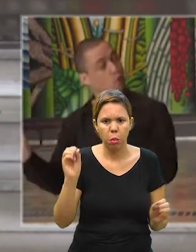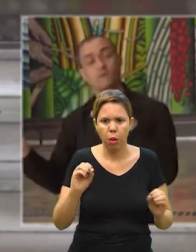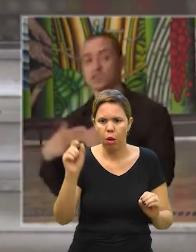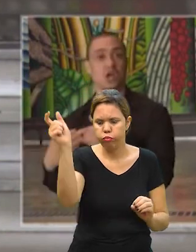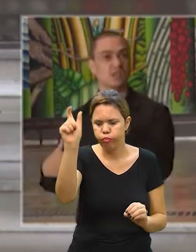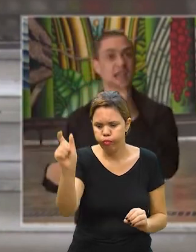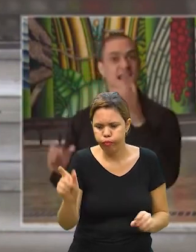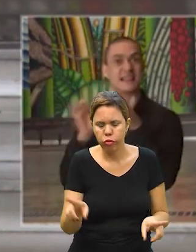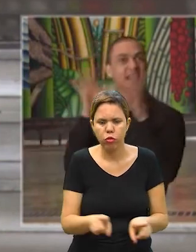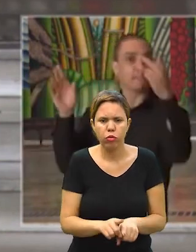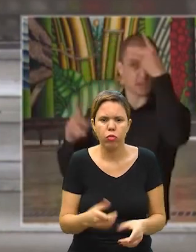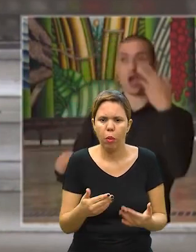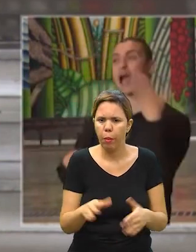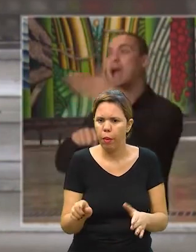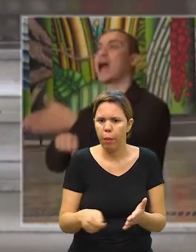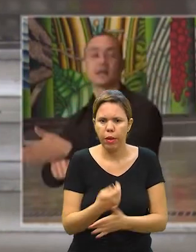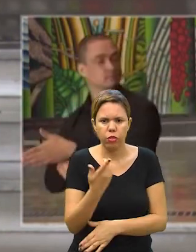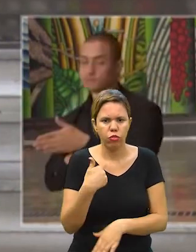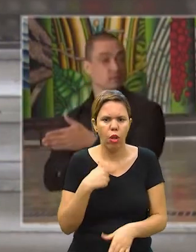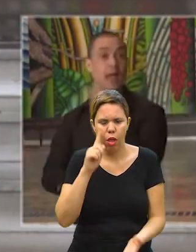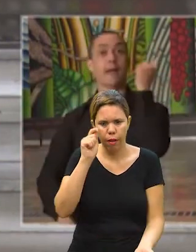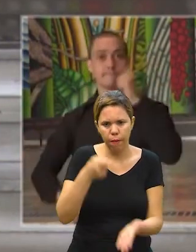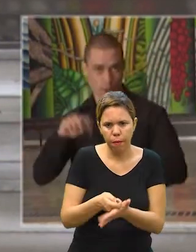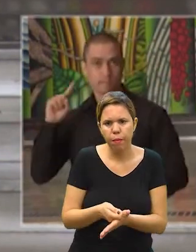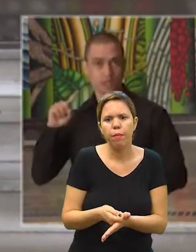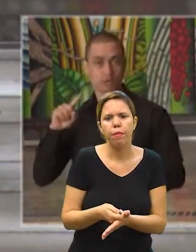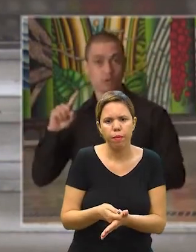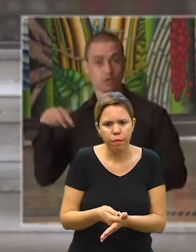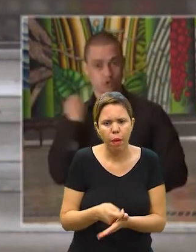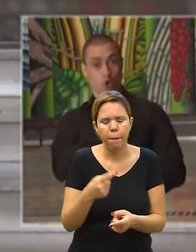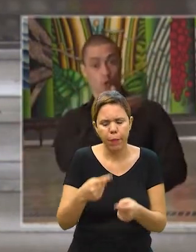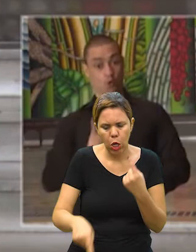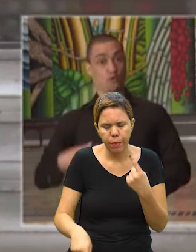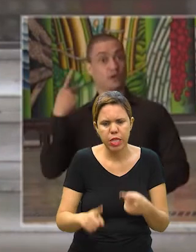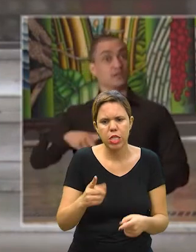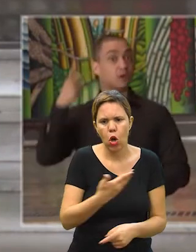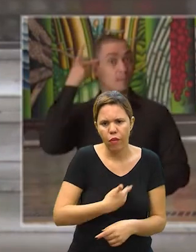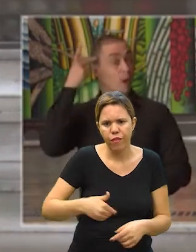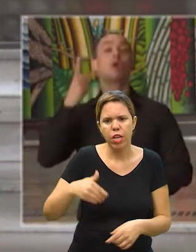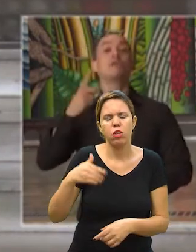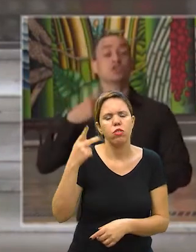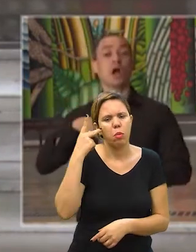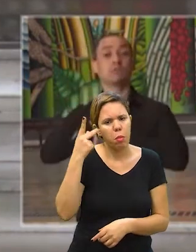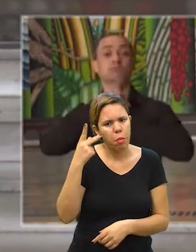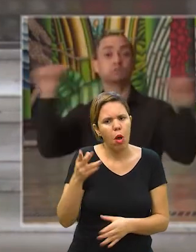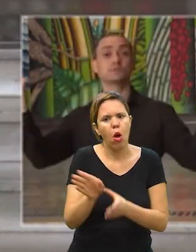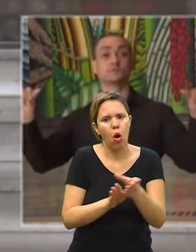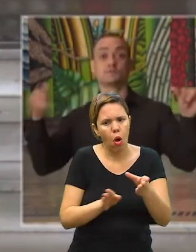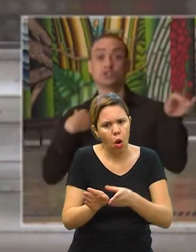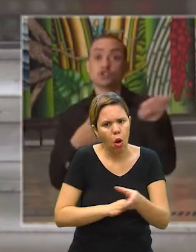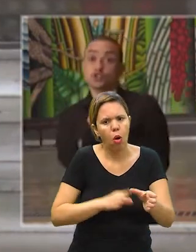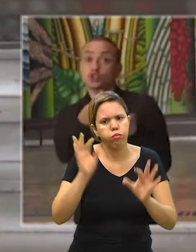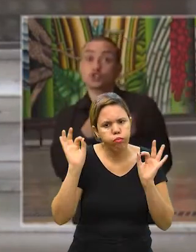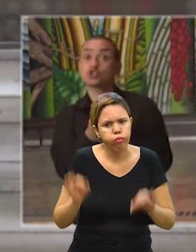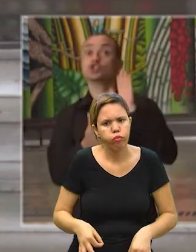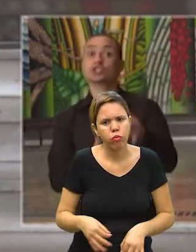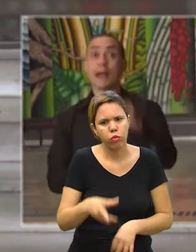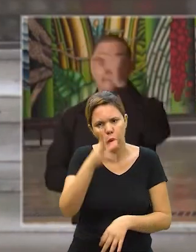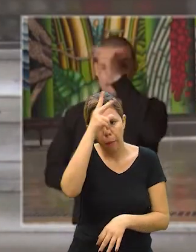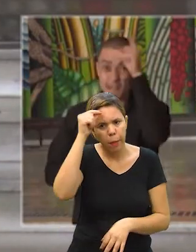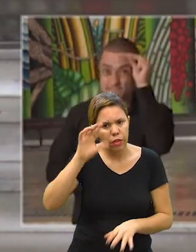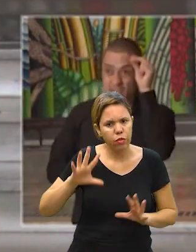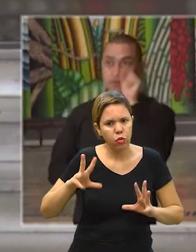Paulo está permitido. Isso foi uma determinação do governo de São Paulo e uma orientação correta de